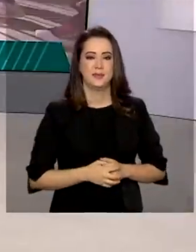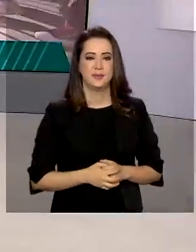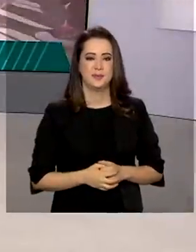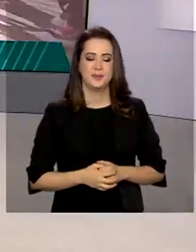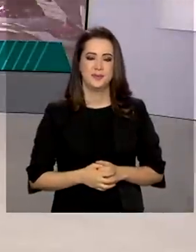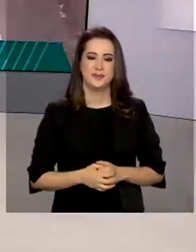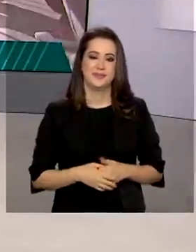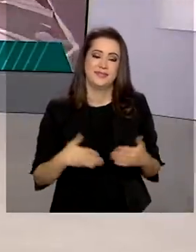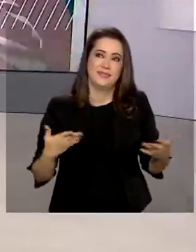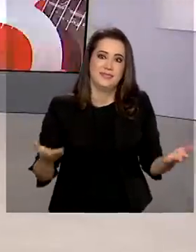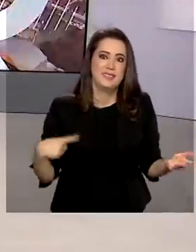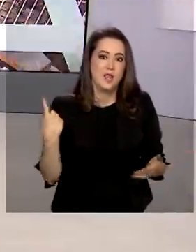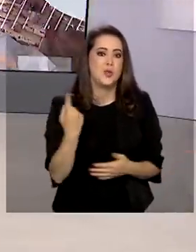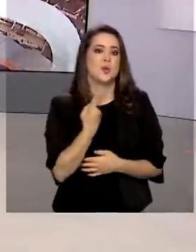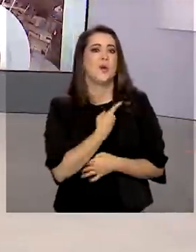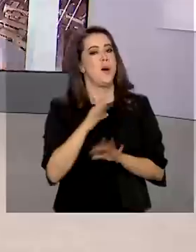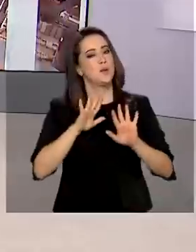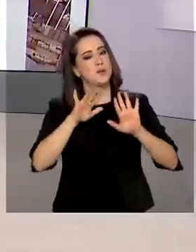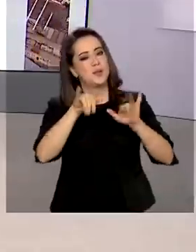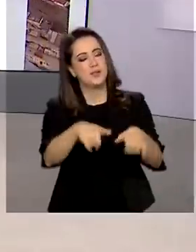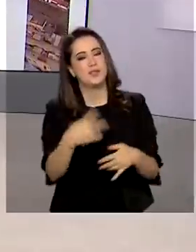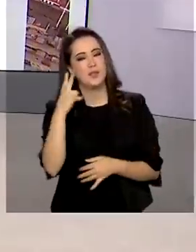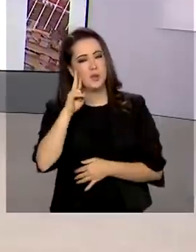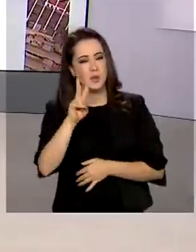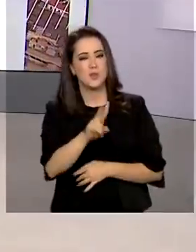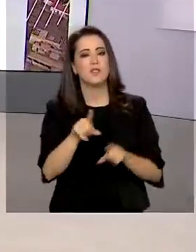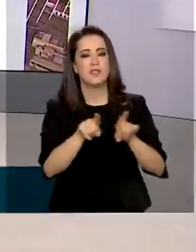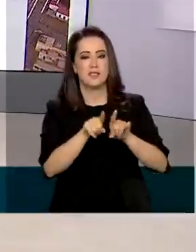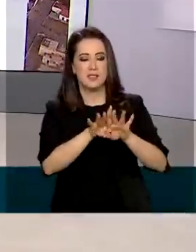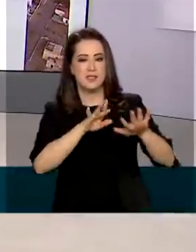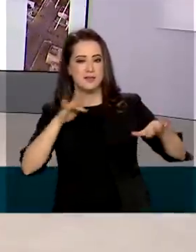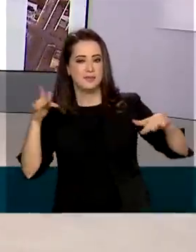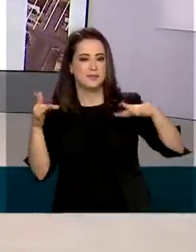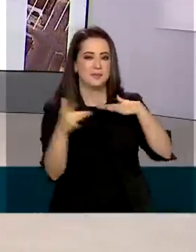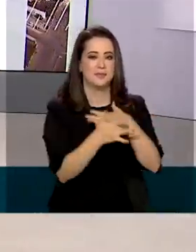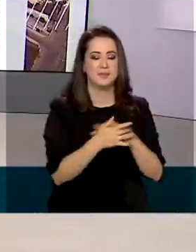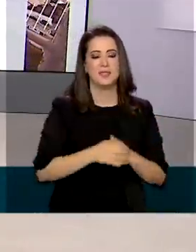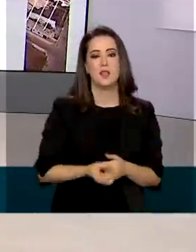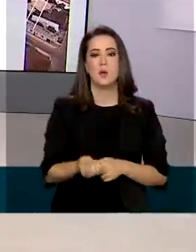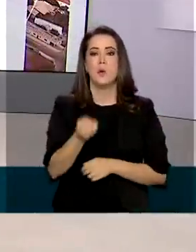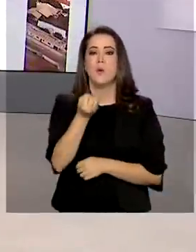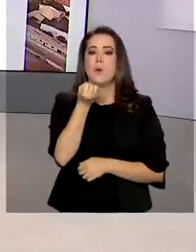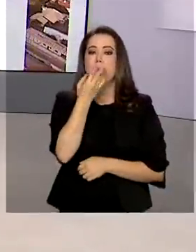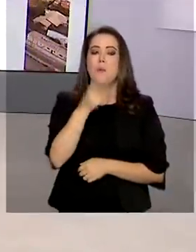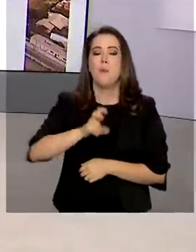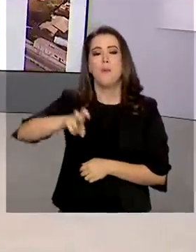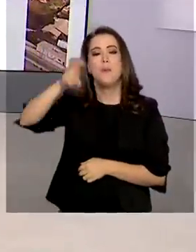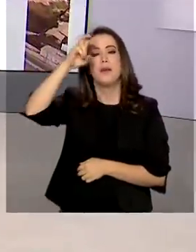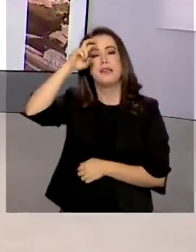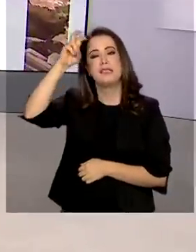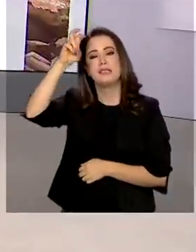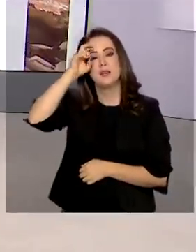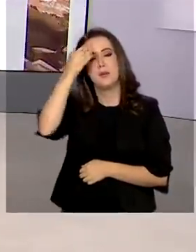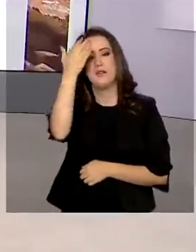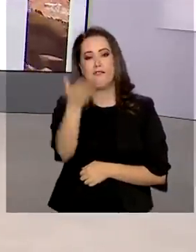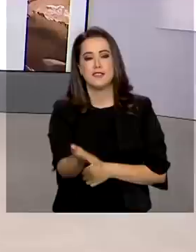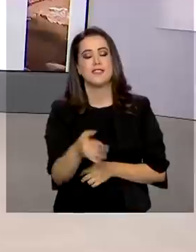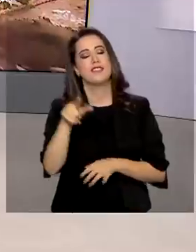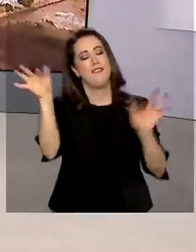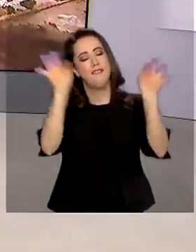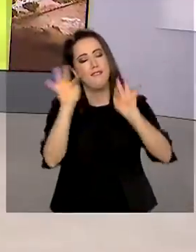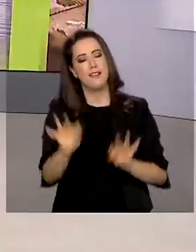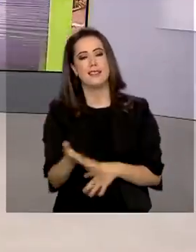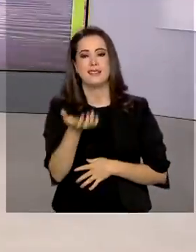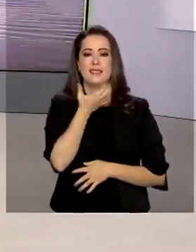E o Brasil em Dia fica por aqui. Nos acompanhe também pelas nossas redes sociais. Uma ótima quinta-feira para você